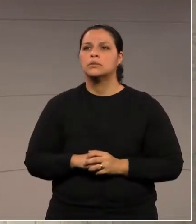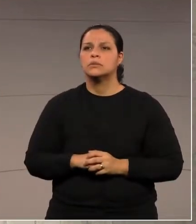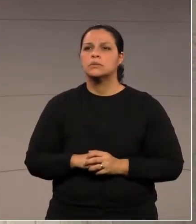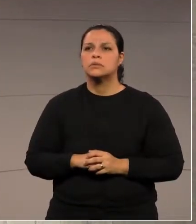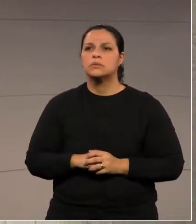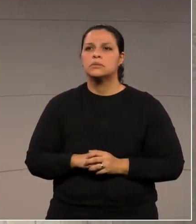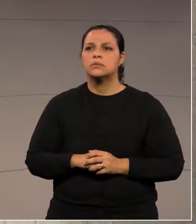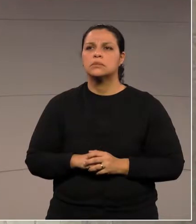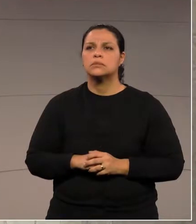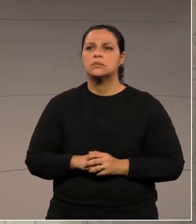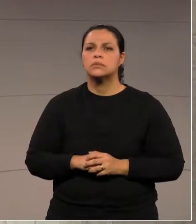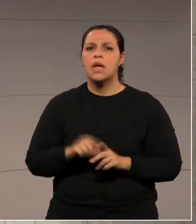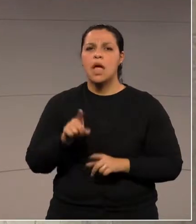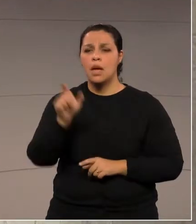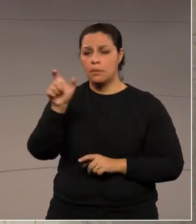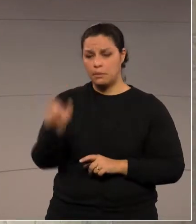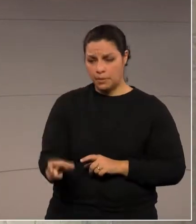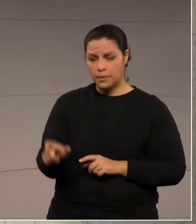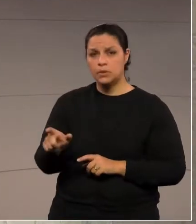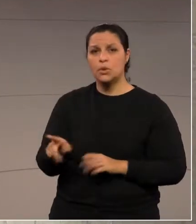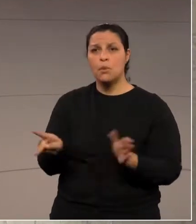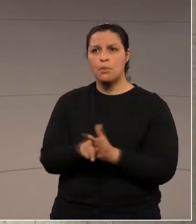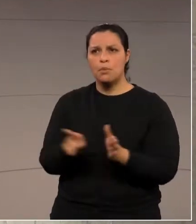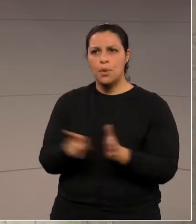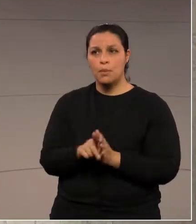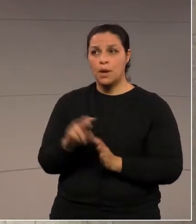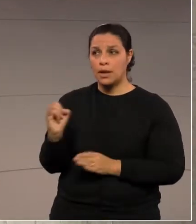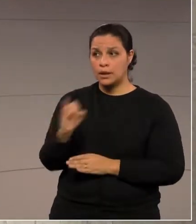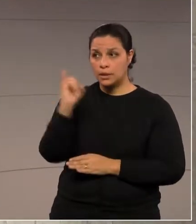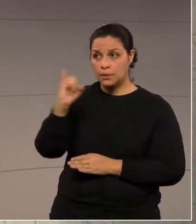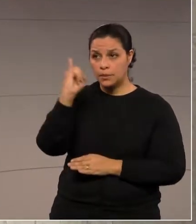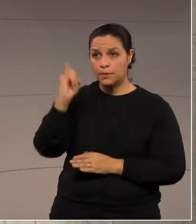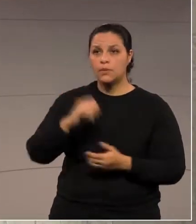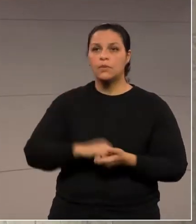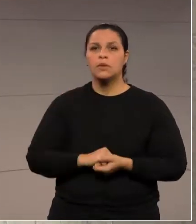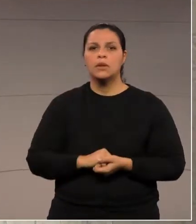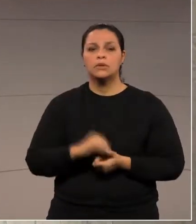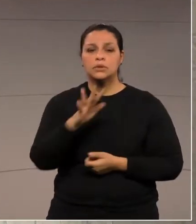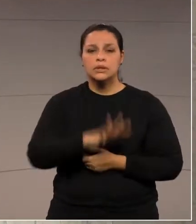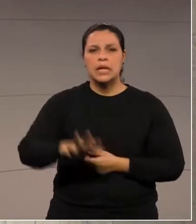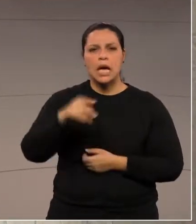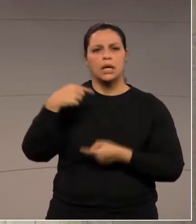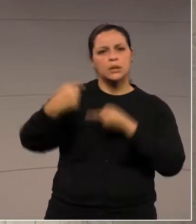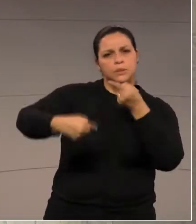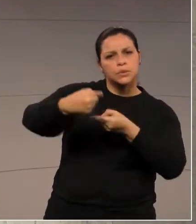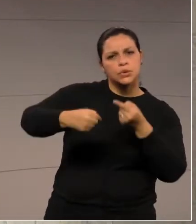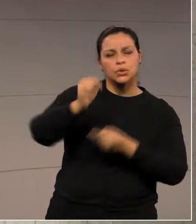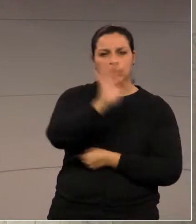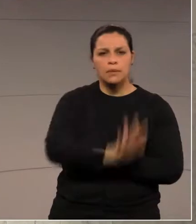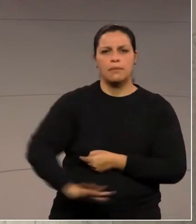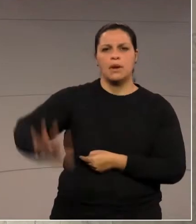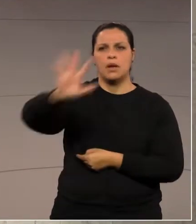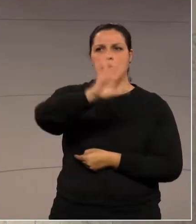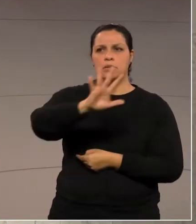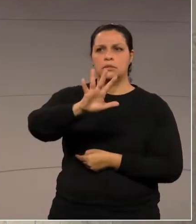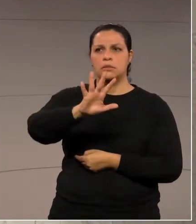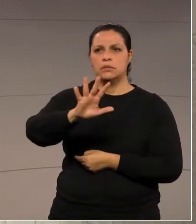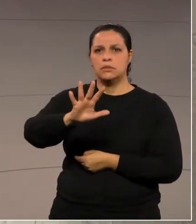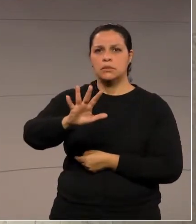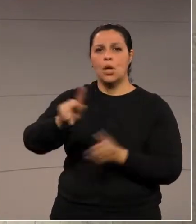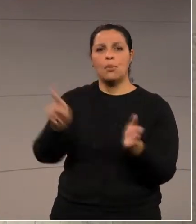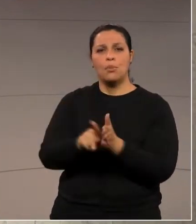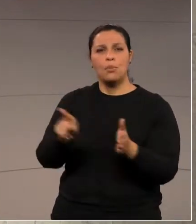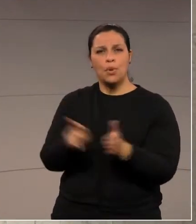é uma personalidade que se tornou importante no cenário político brasileiro, como é o Carlos